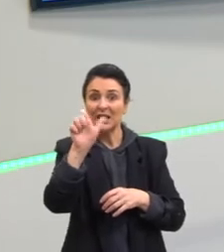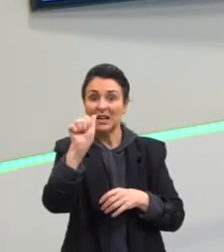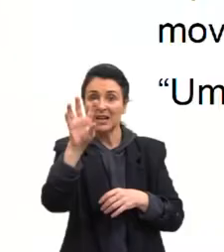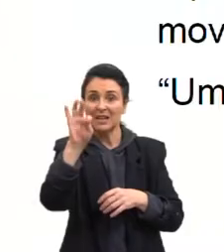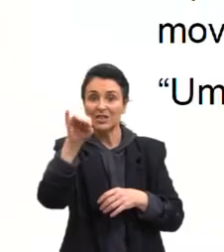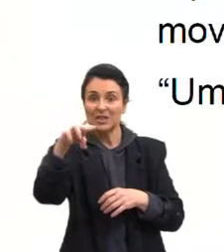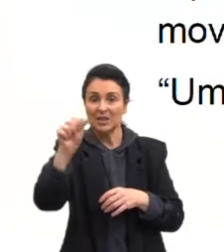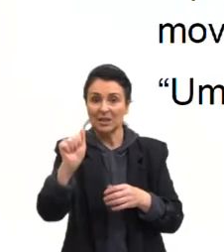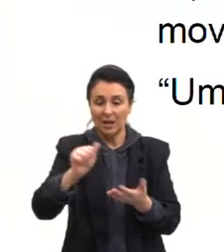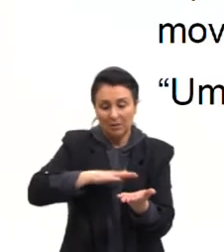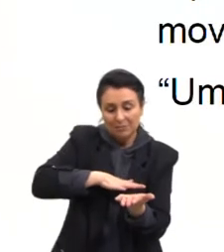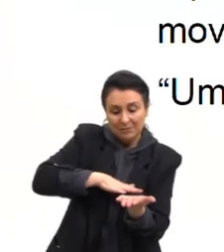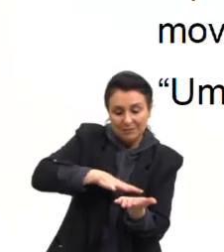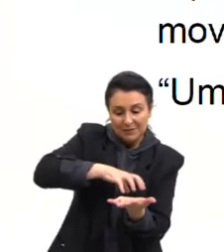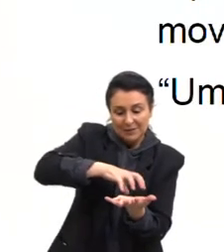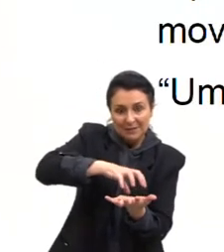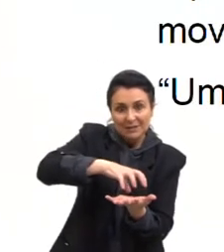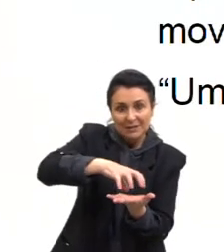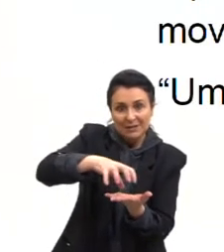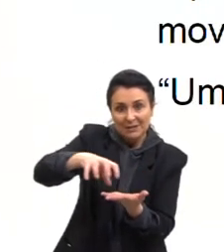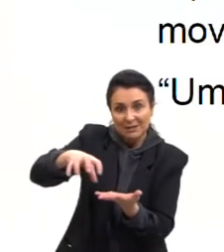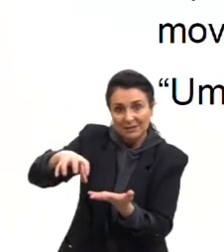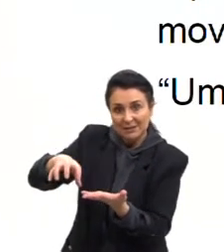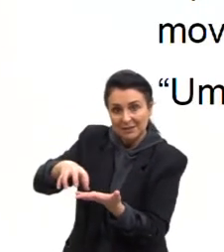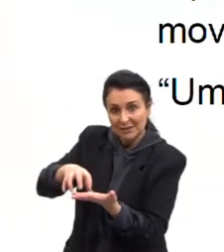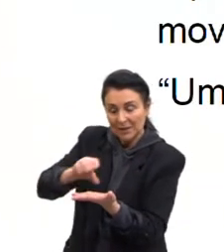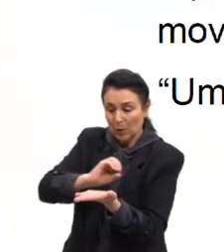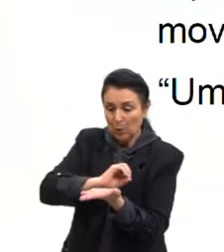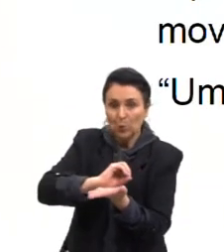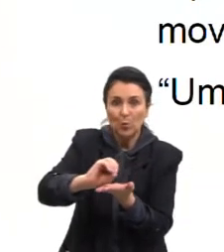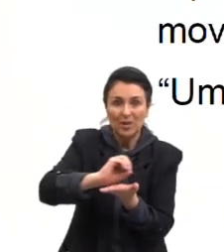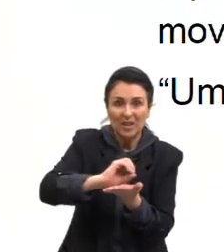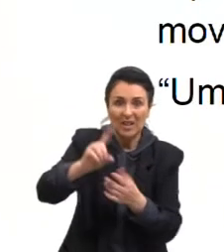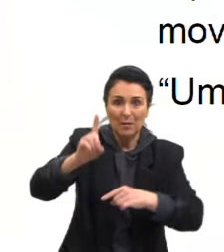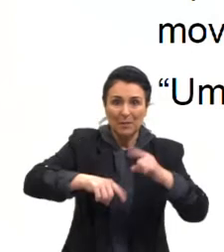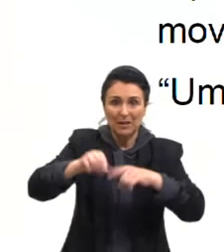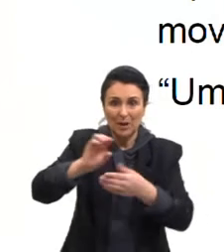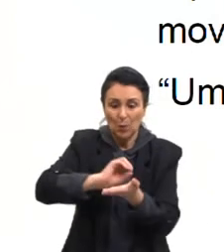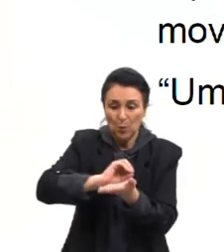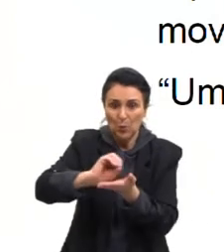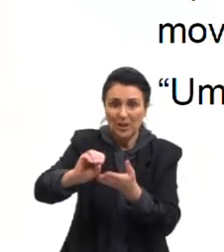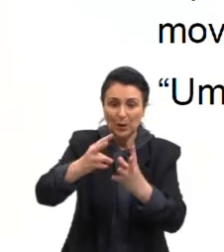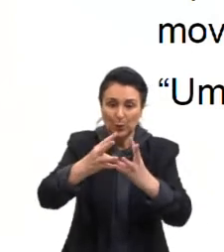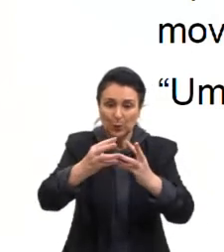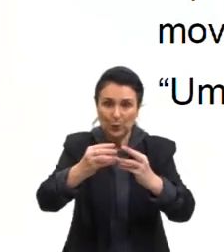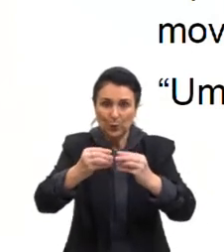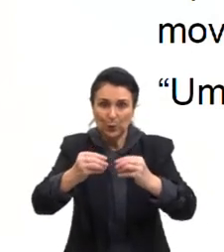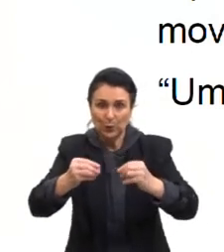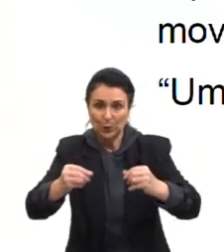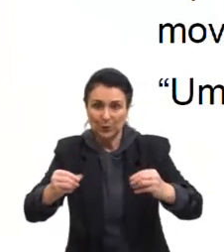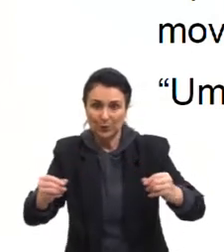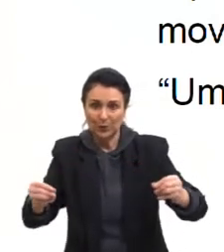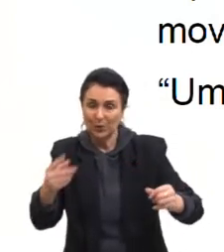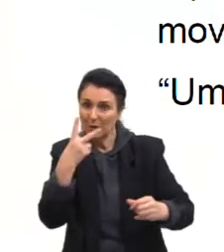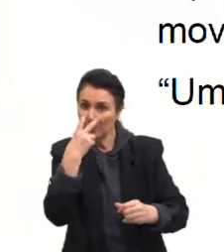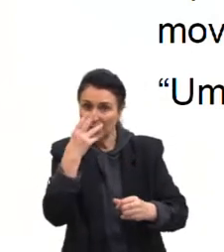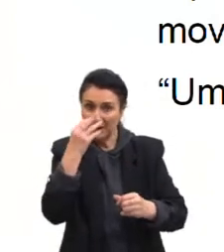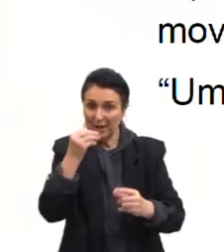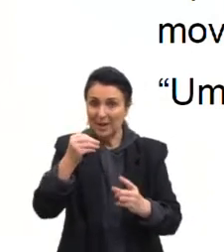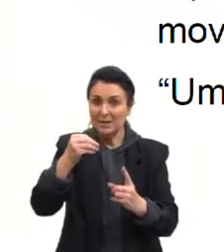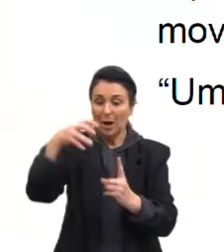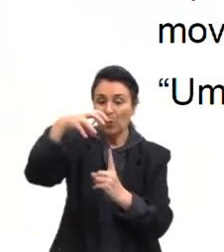superfície de matéria orgânica, em decomposição. Ó, essa aqui é uma das características que se assemelha ao fungo.